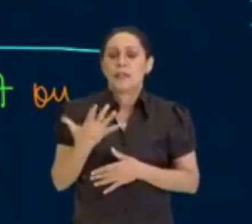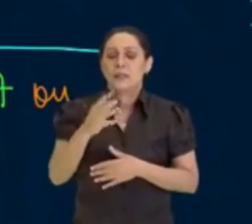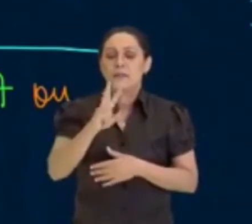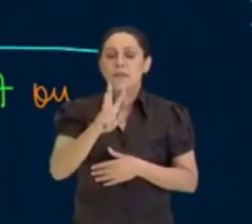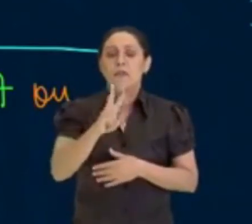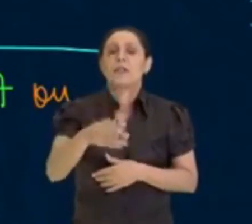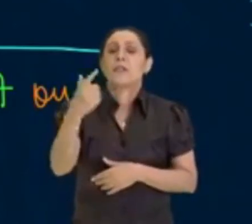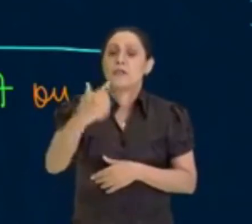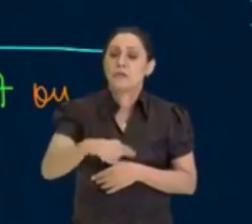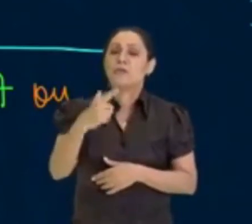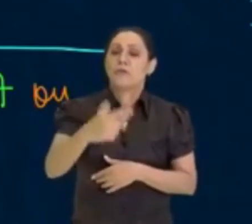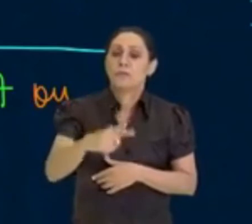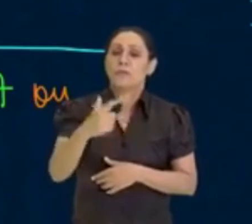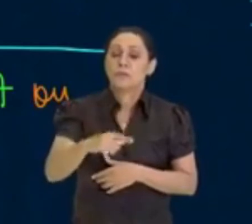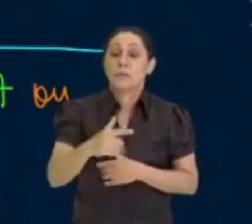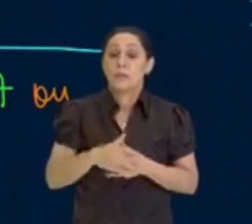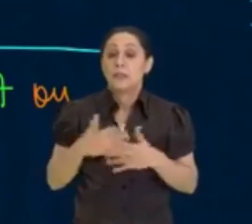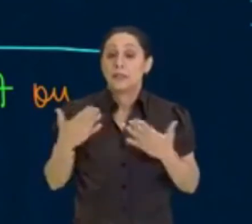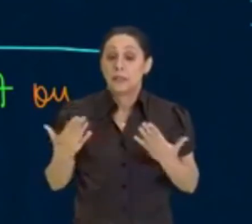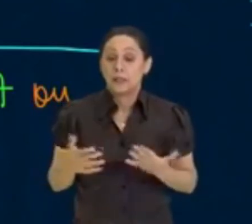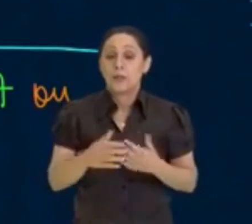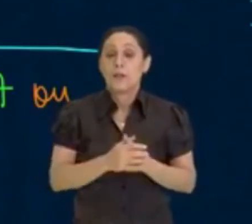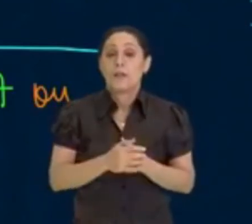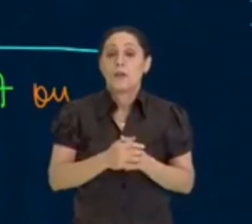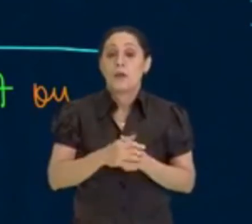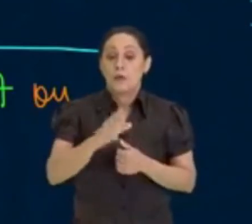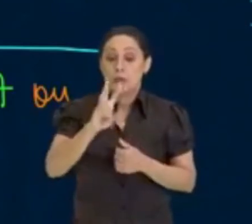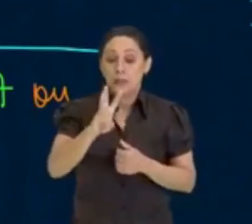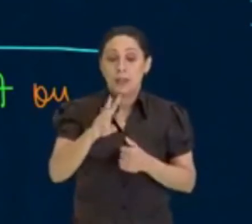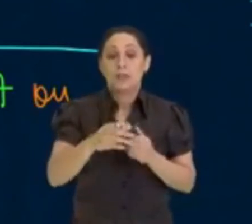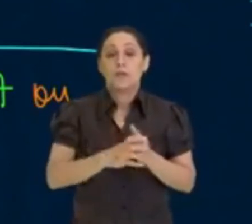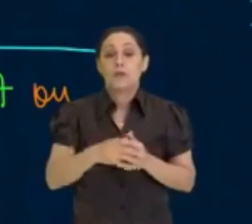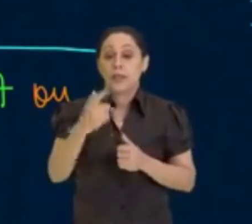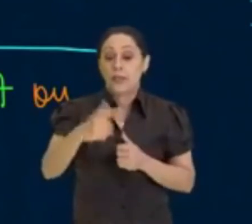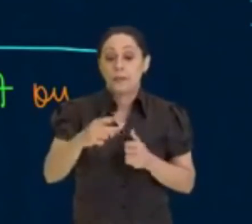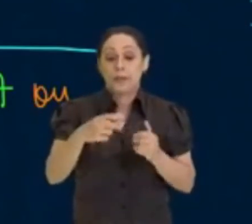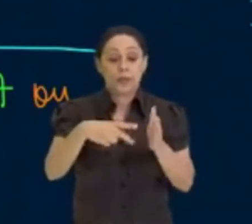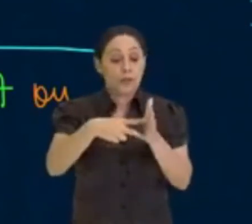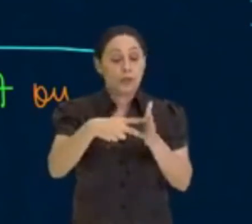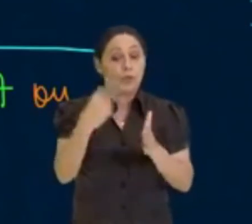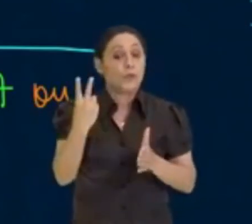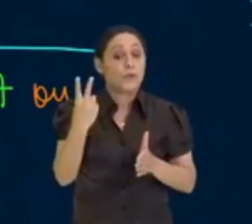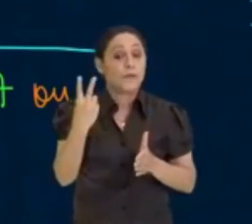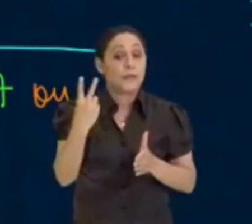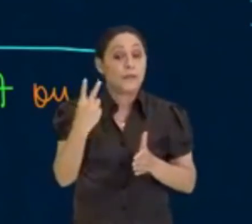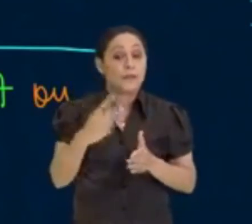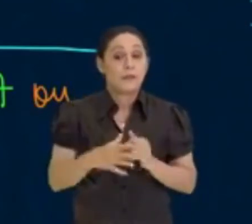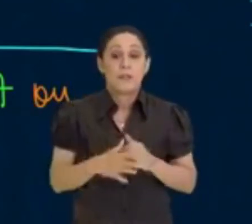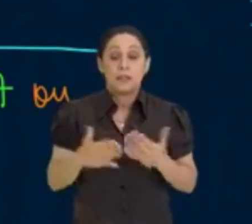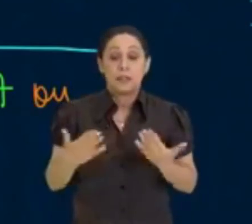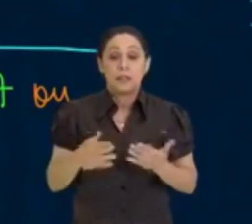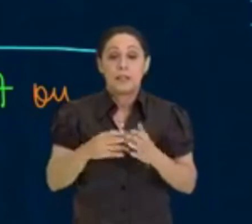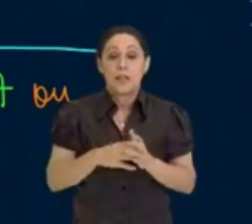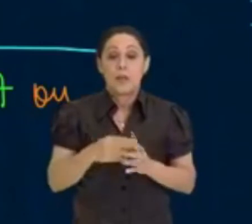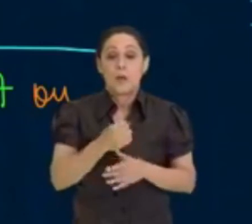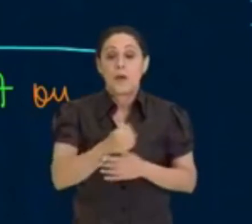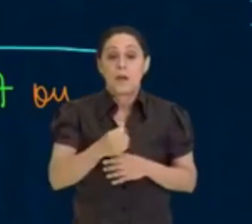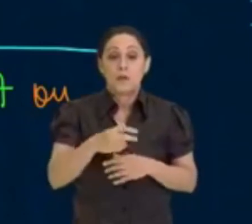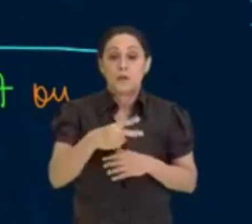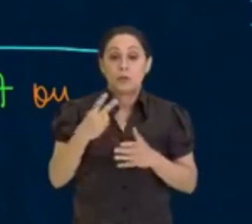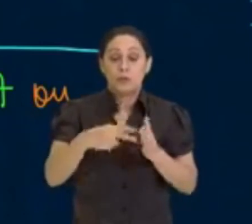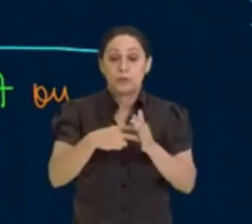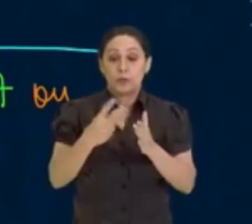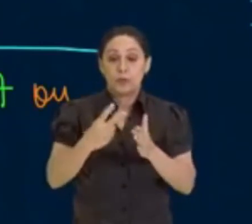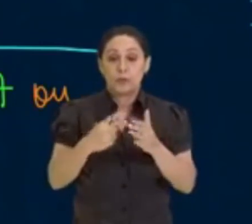repetindo? Nesse caso, o 3 está repetindo o quê? duas vezes. O número de vezes que repete é o que fica em cima,